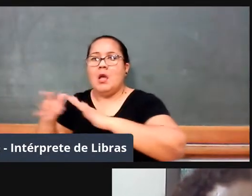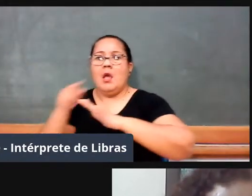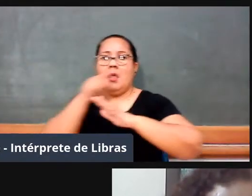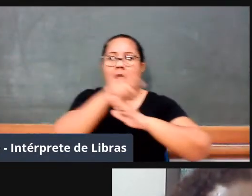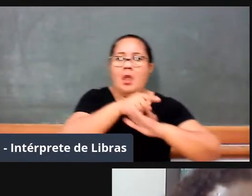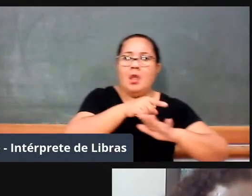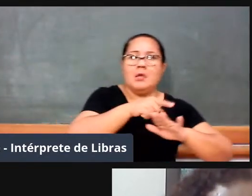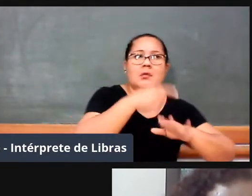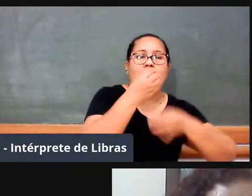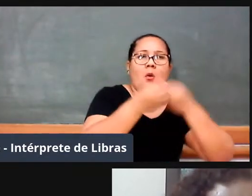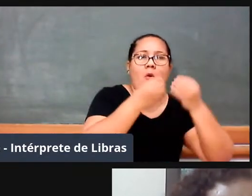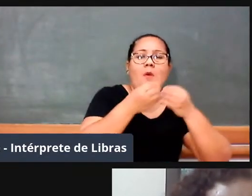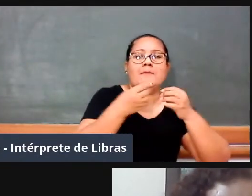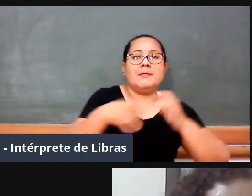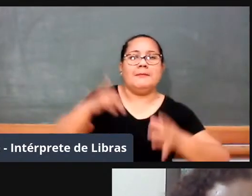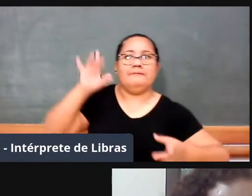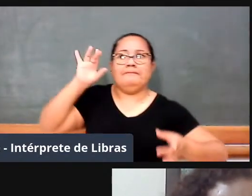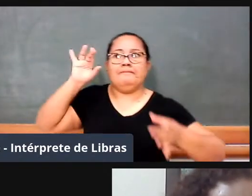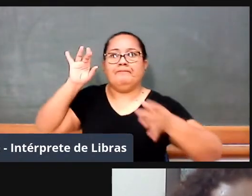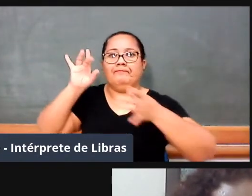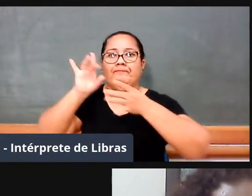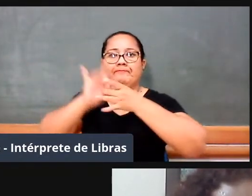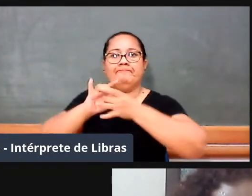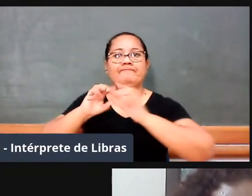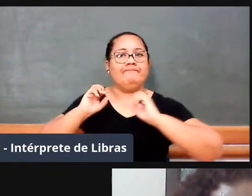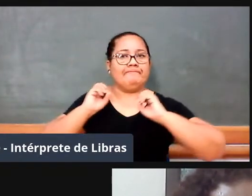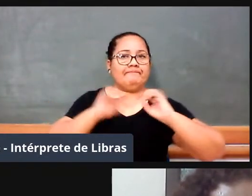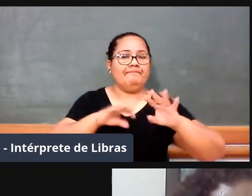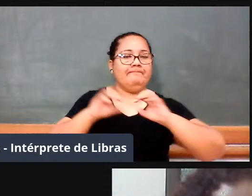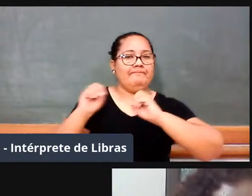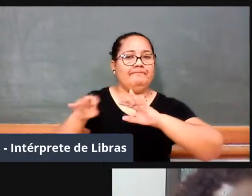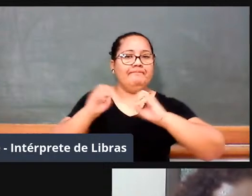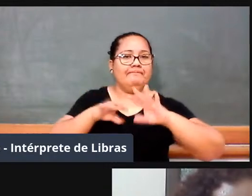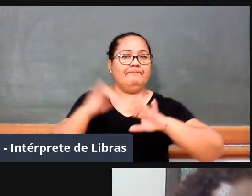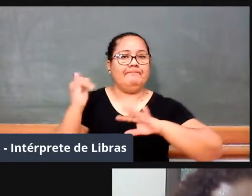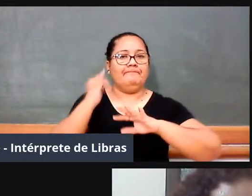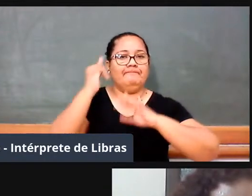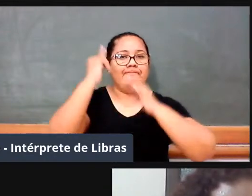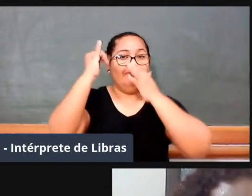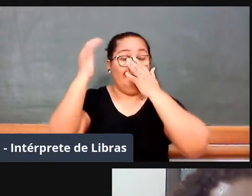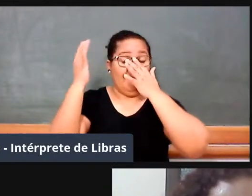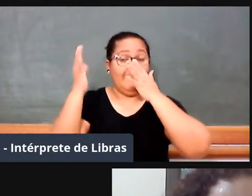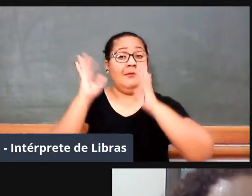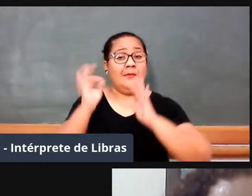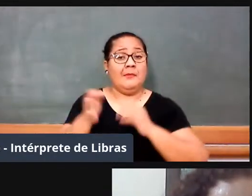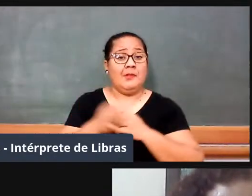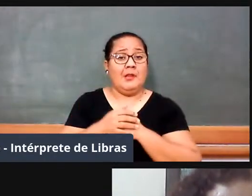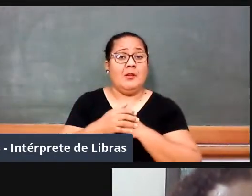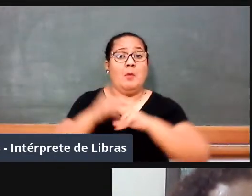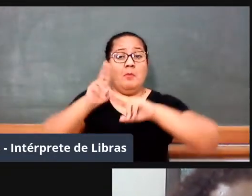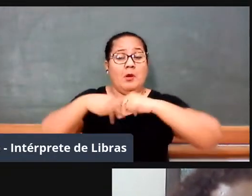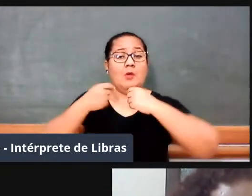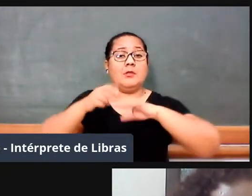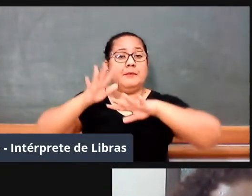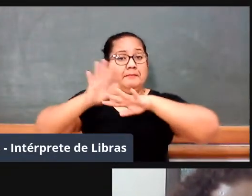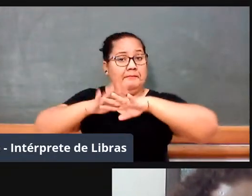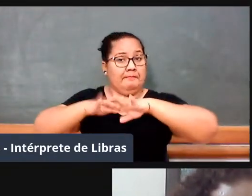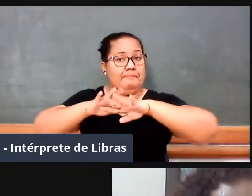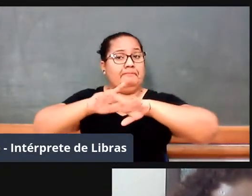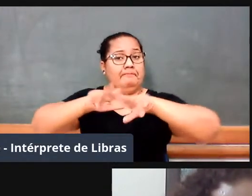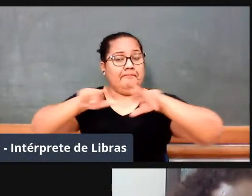estiver trabalhando com seus alunos, ele terá uma tendência de trabalhar internamente a matemática pela matemática mesmo, né,